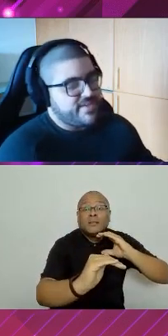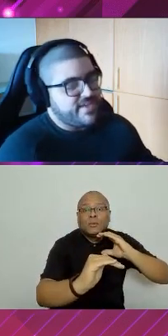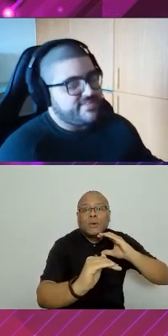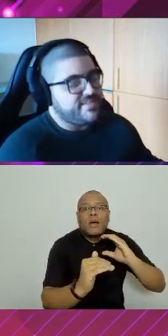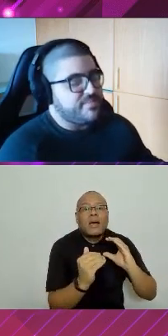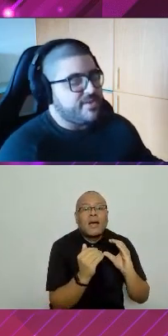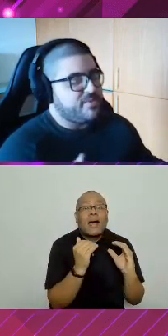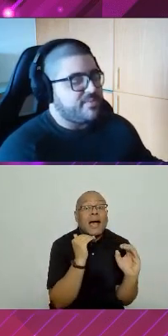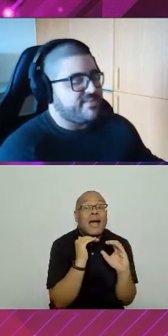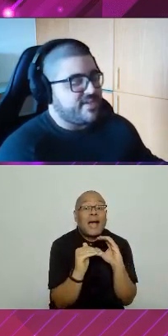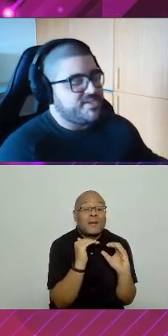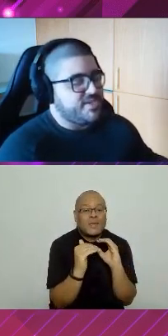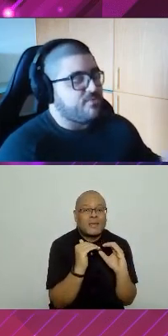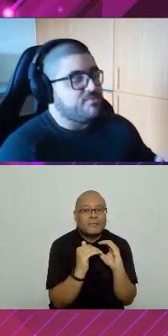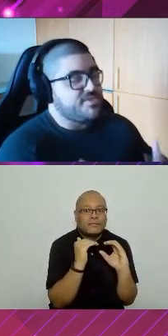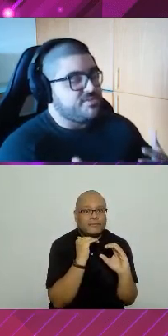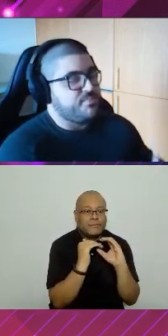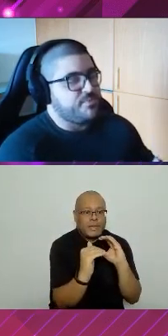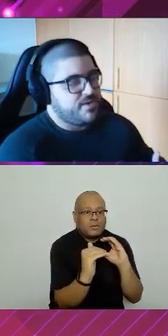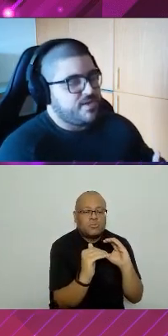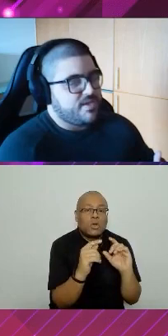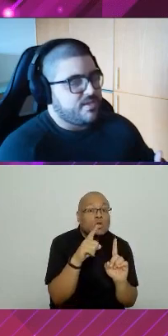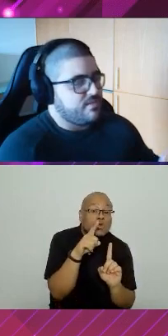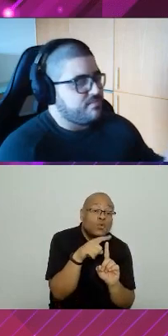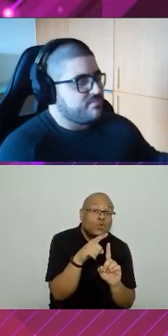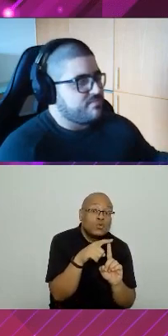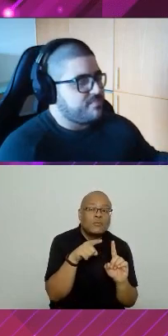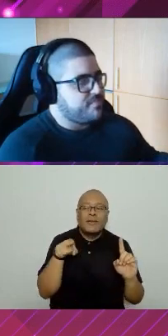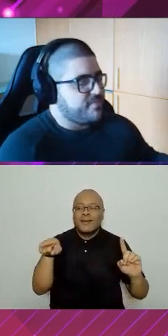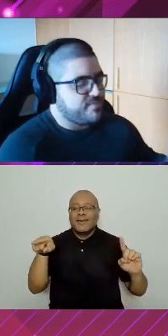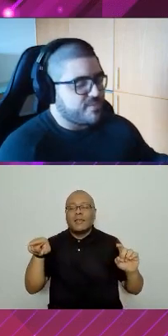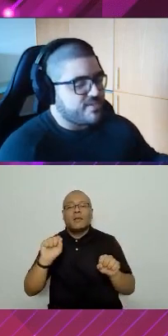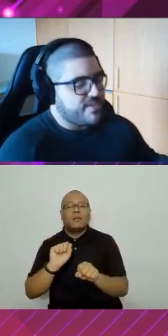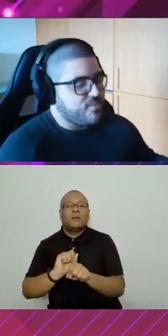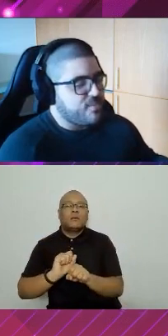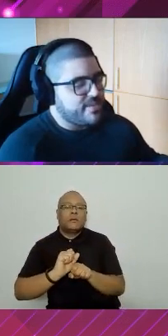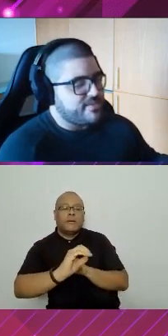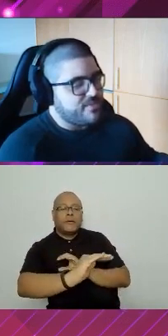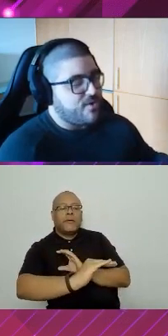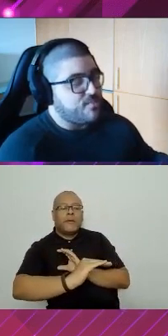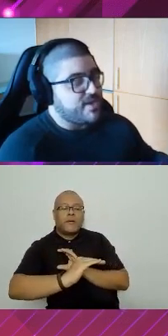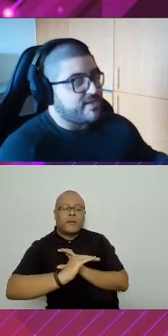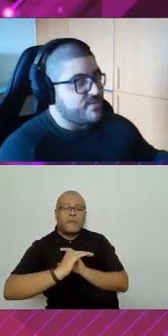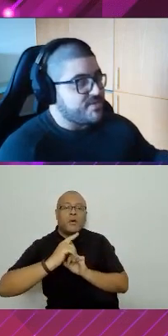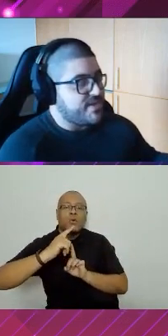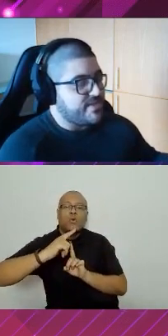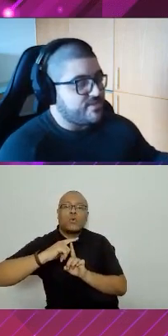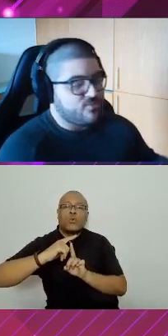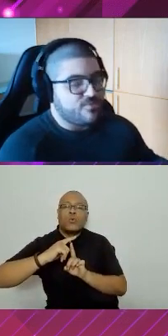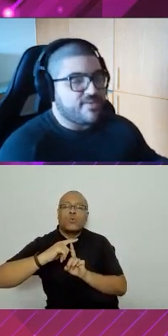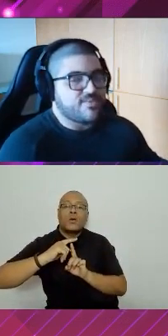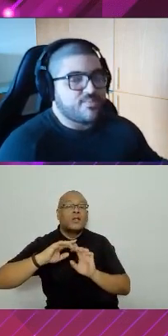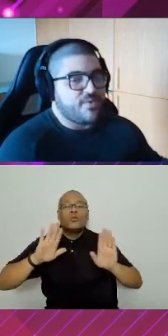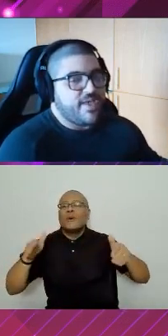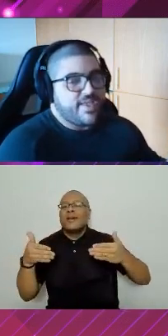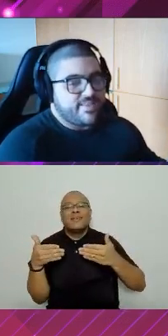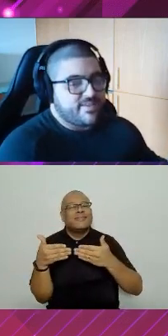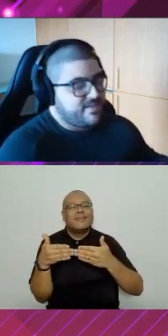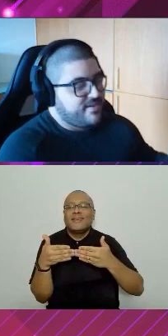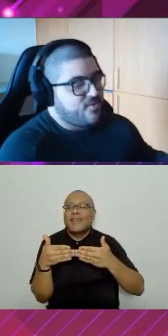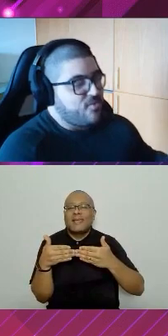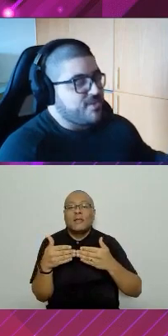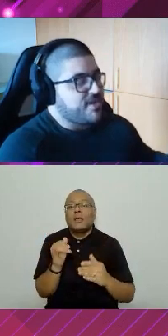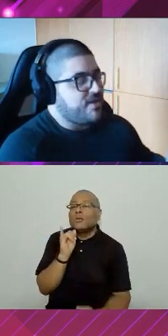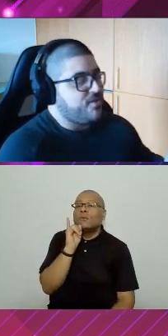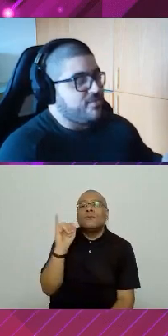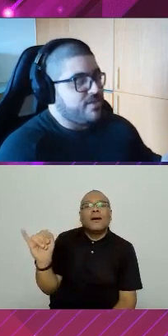vai receber uma mensagem de algum tipo. Então, perceba que em nenhum momento a comunicação é direta. Eu não estou falando para o header